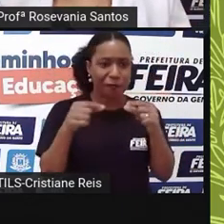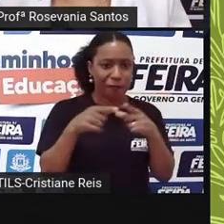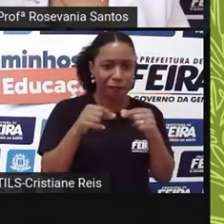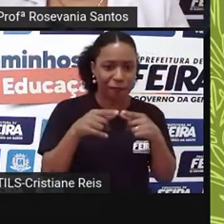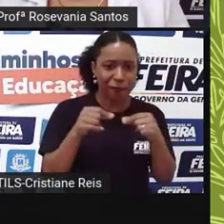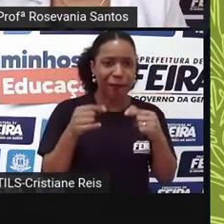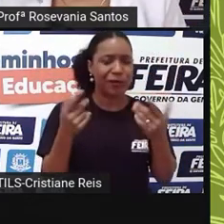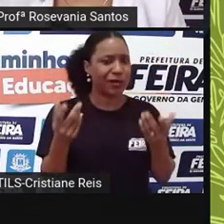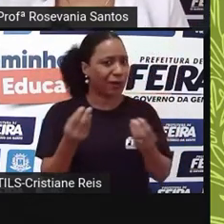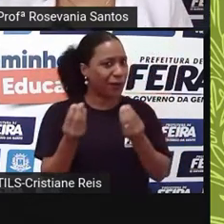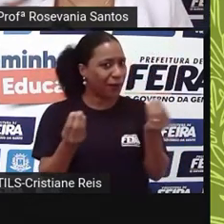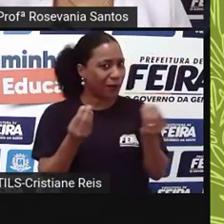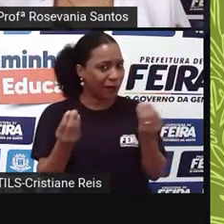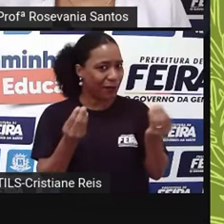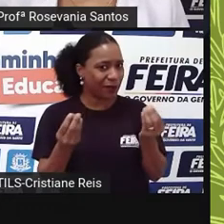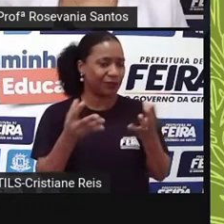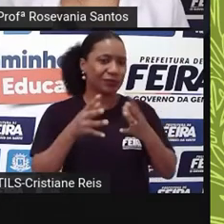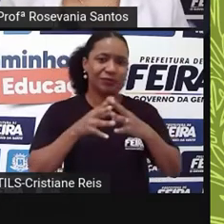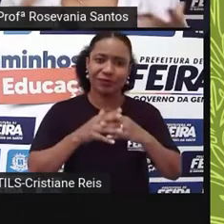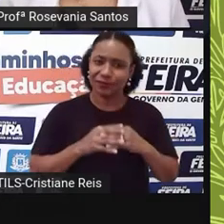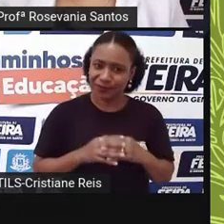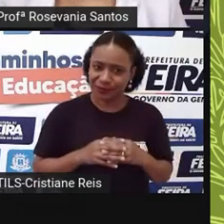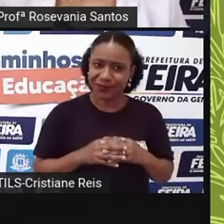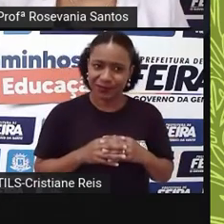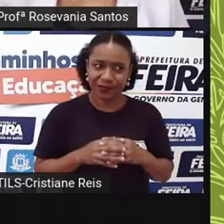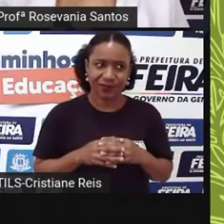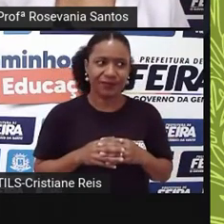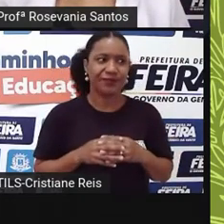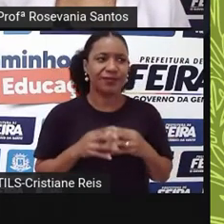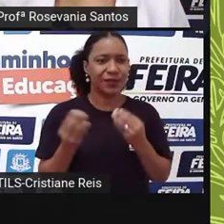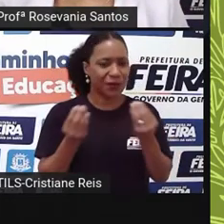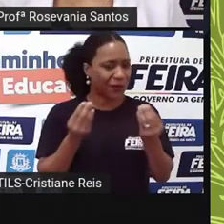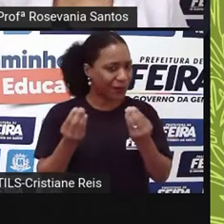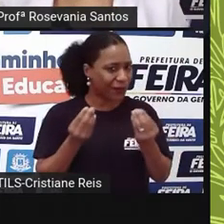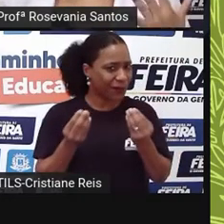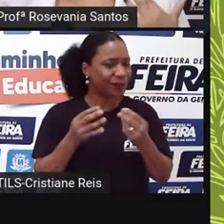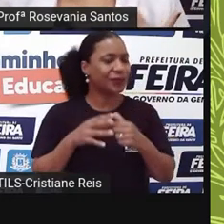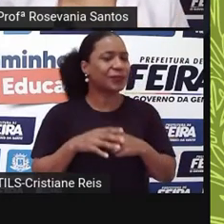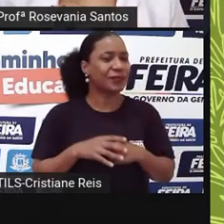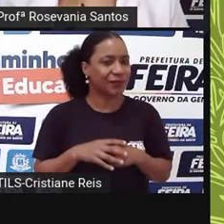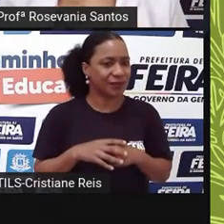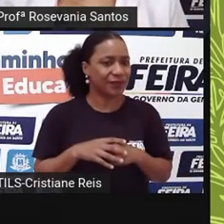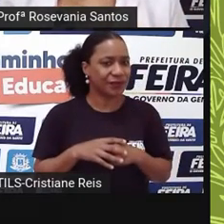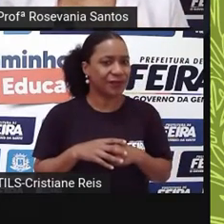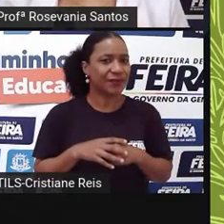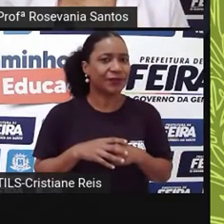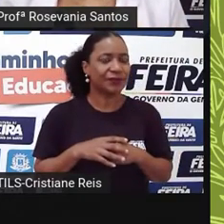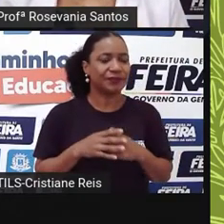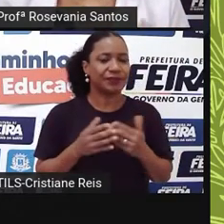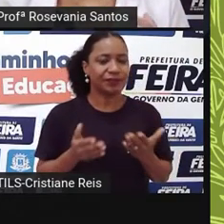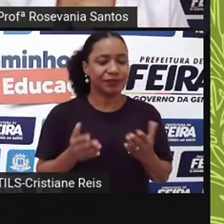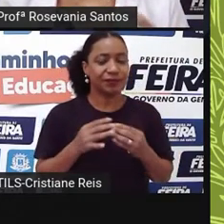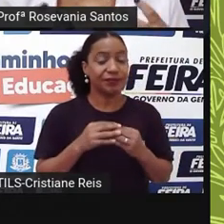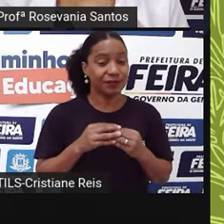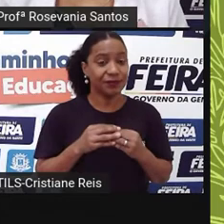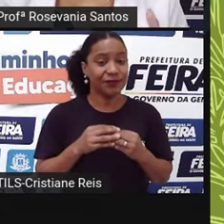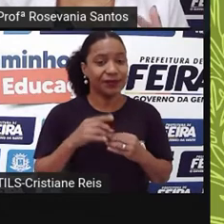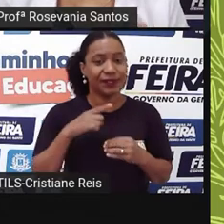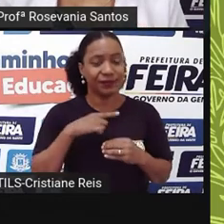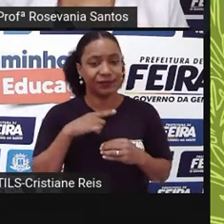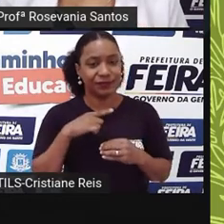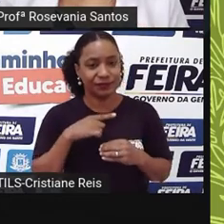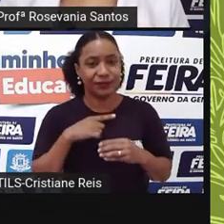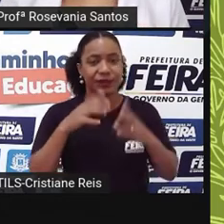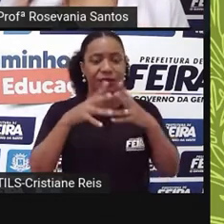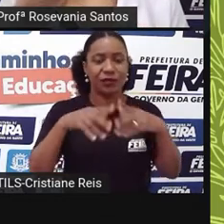com folhas perenes, né, que não caem nunca, tá lá o tempo todo. Como é que é isso? Porque o processo, né, do